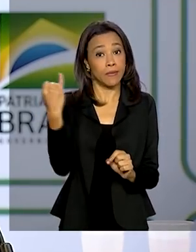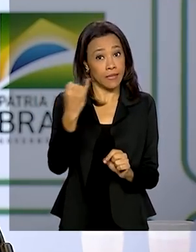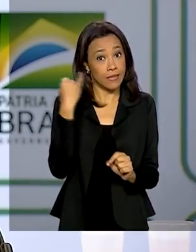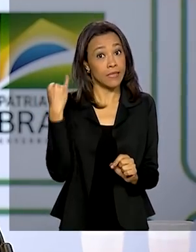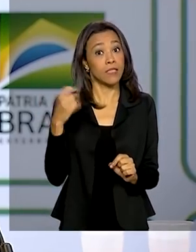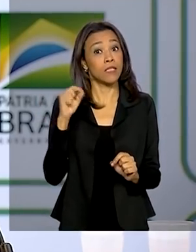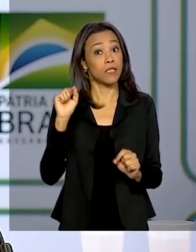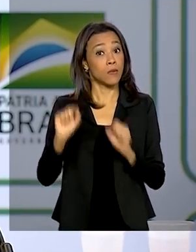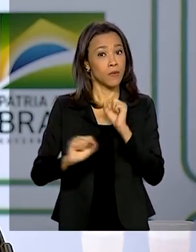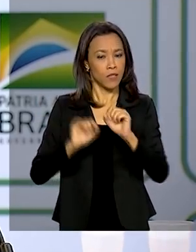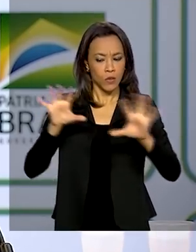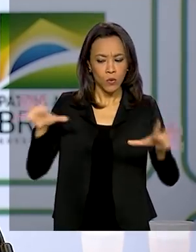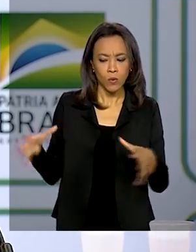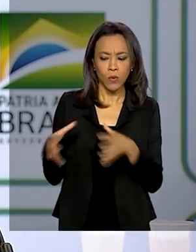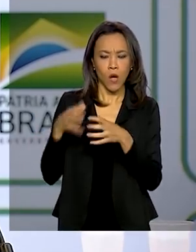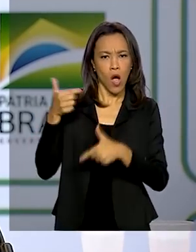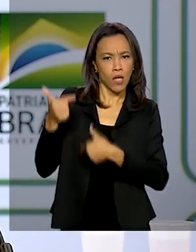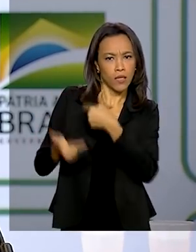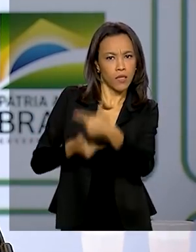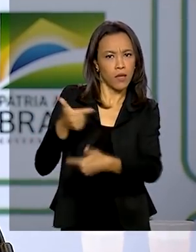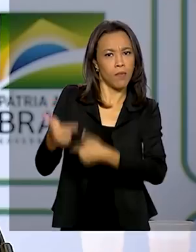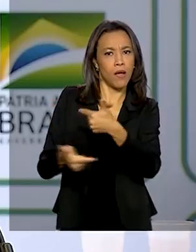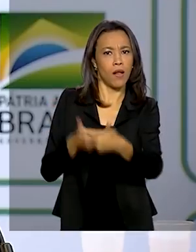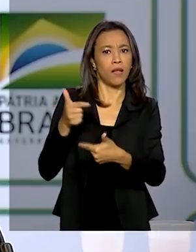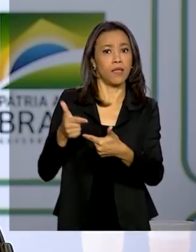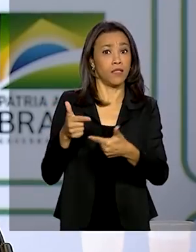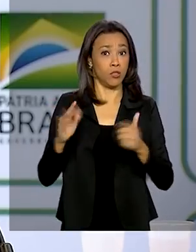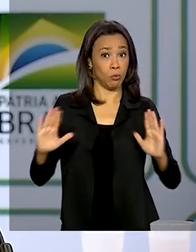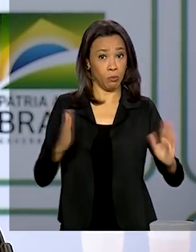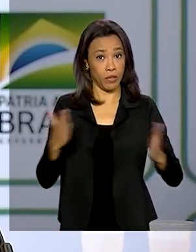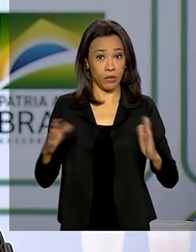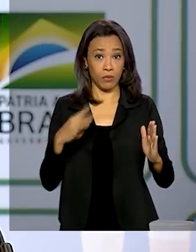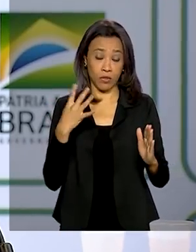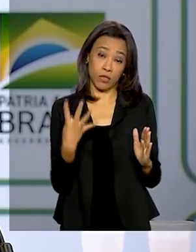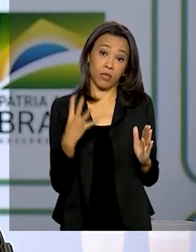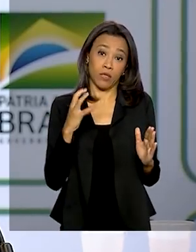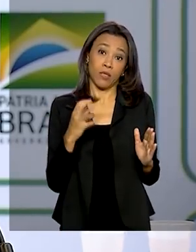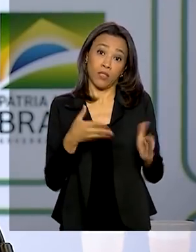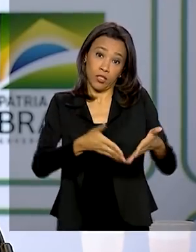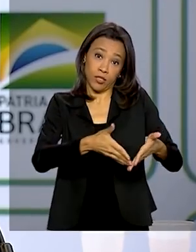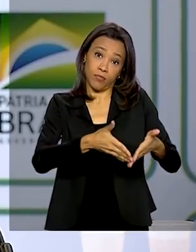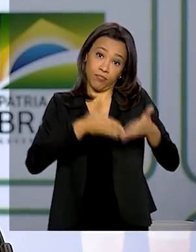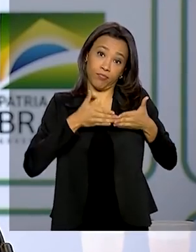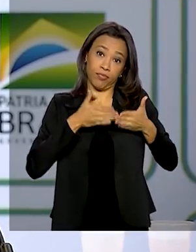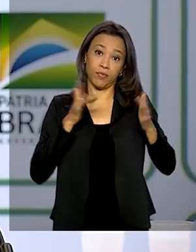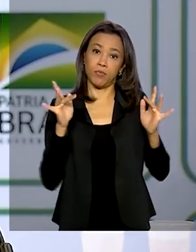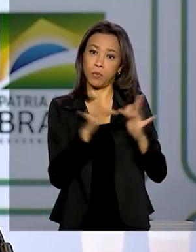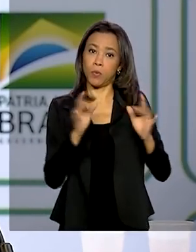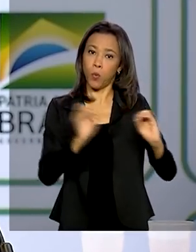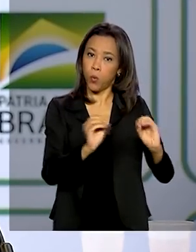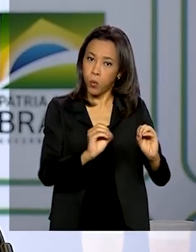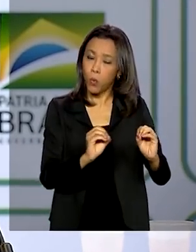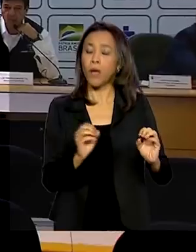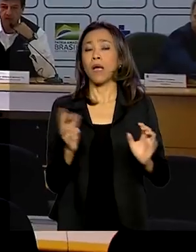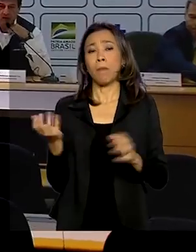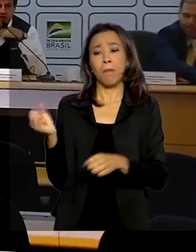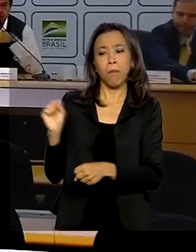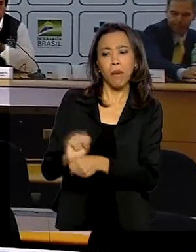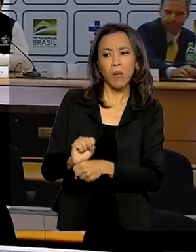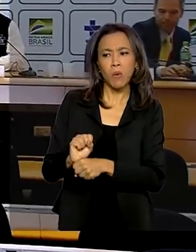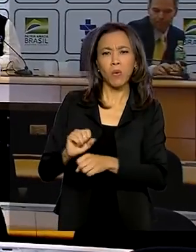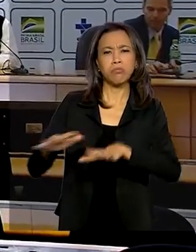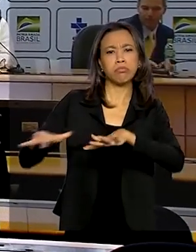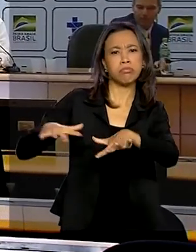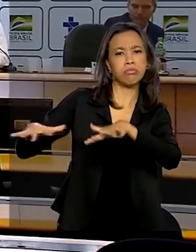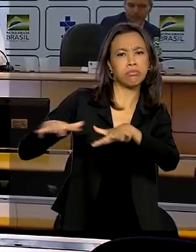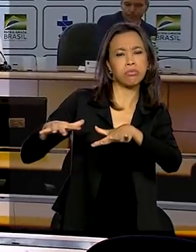atuação organizada para a adoção de quarentena. Segundo ele, a paralisação das atividades deve levar em